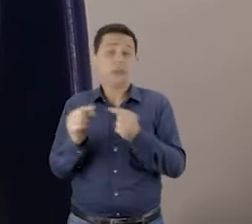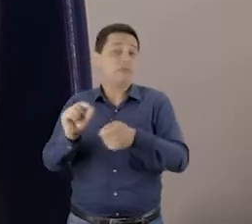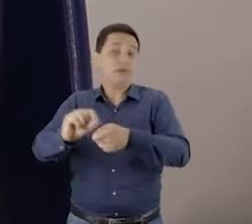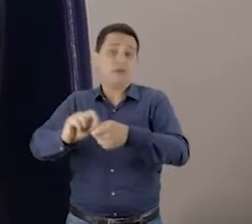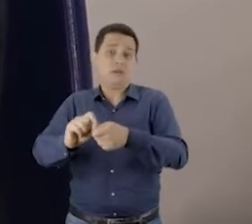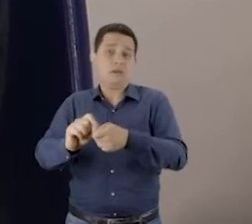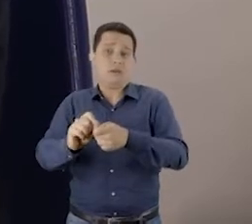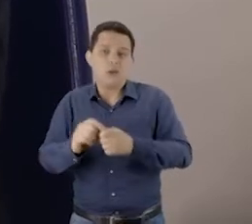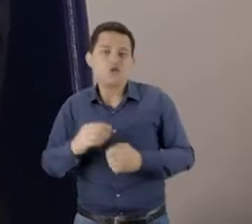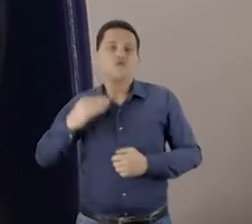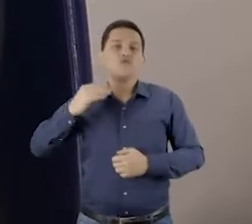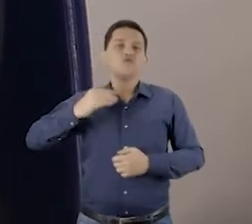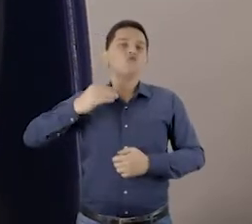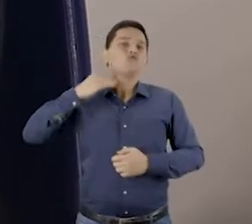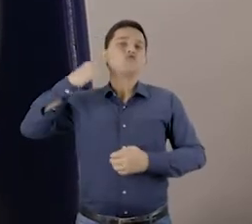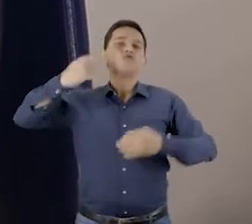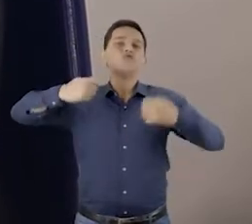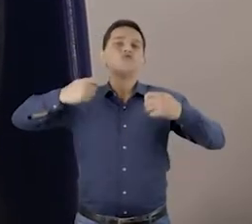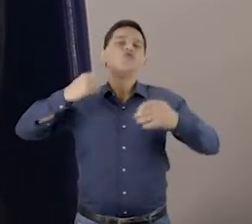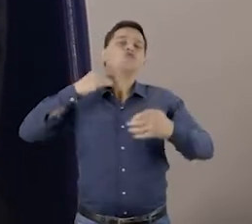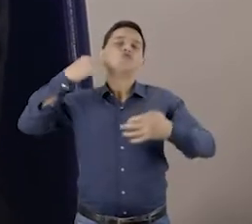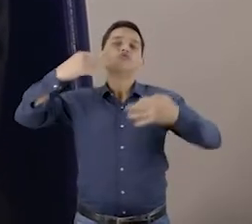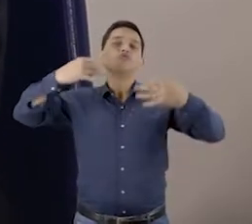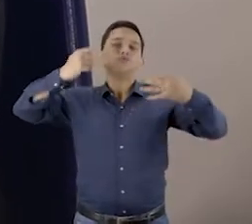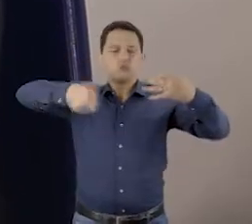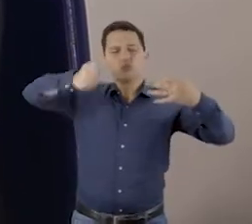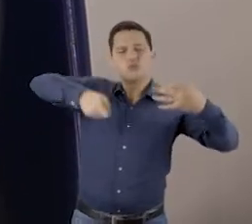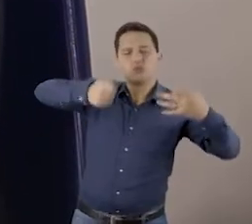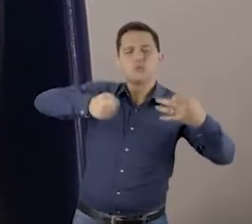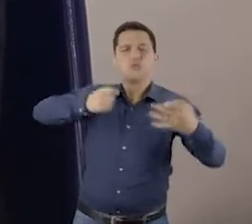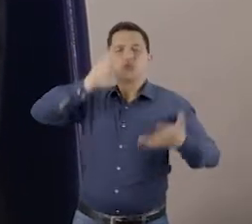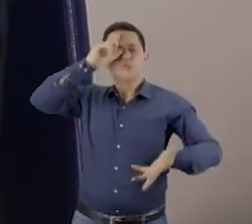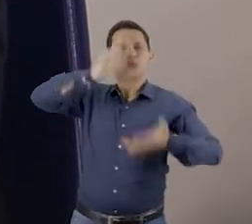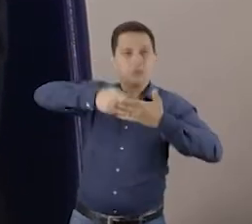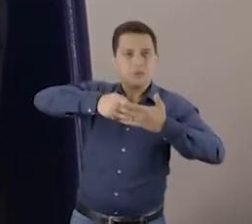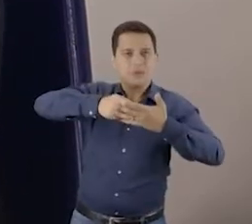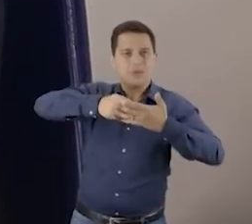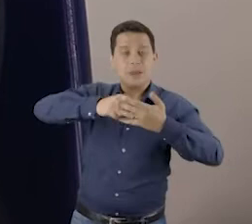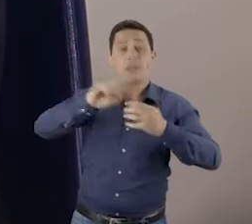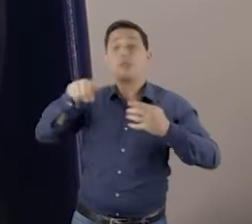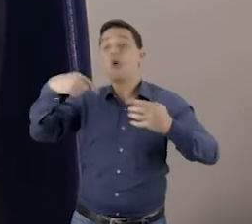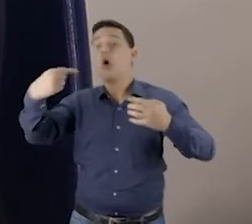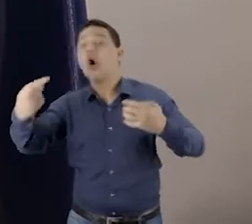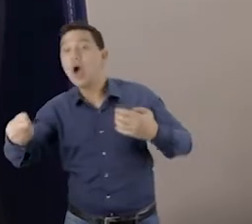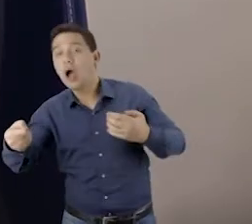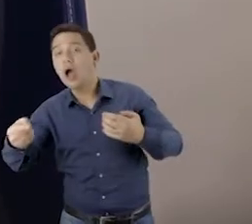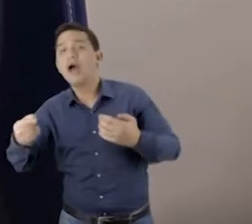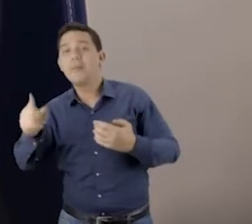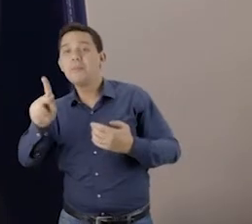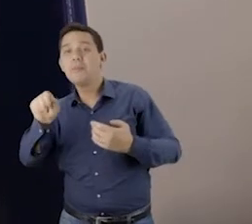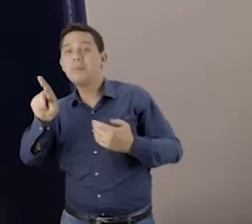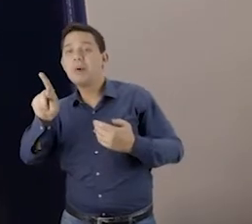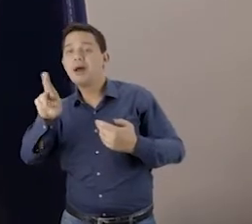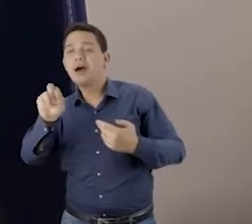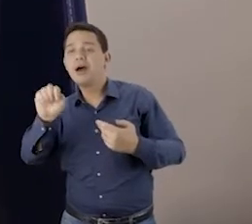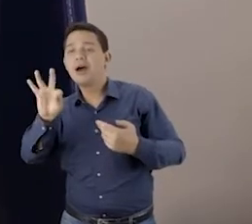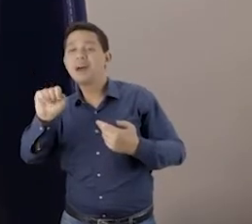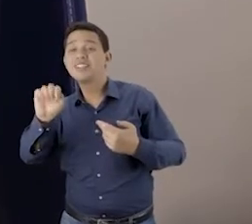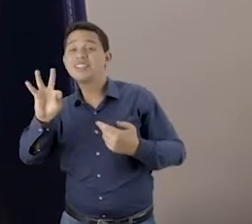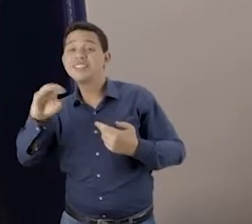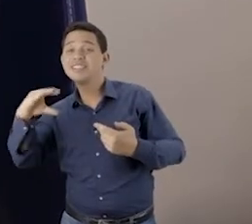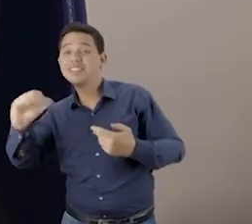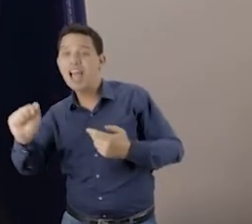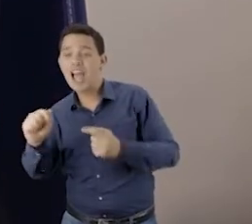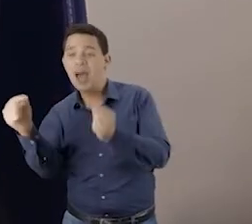ação, é como que a gente vai verificar na vida a